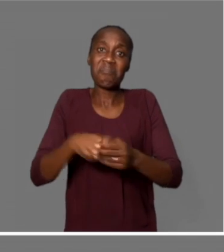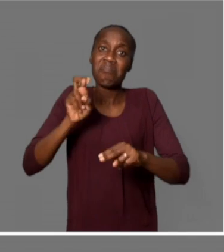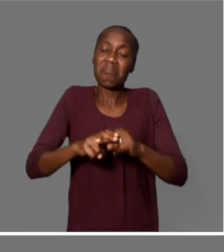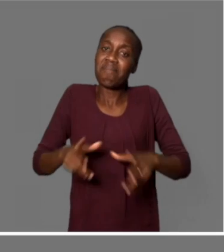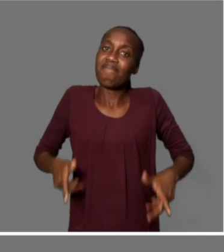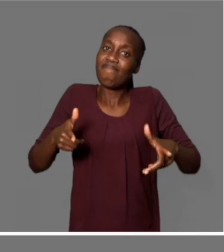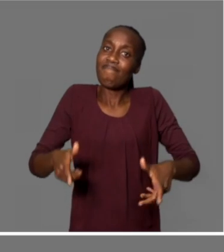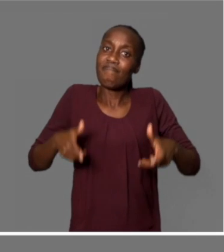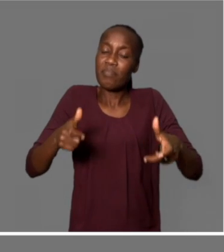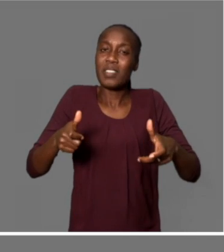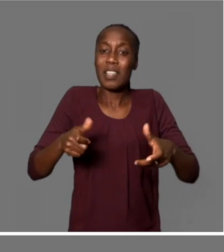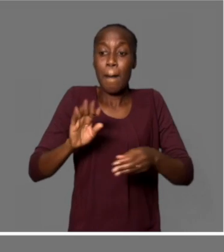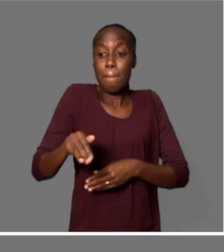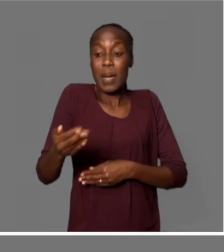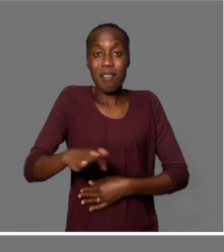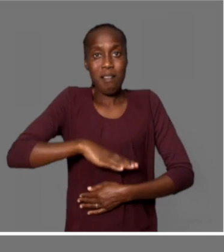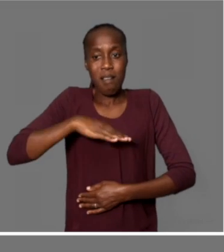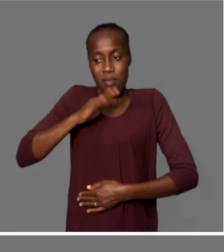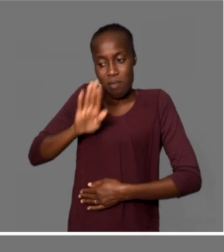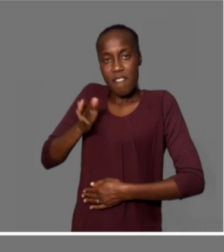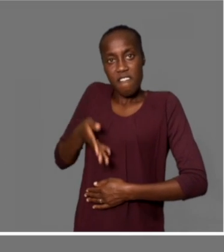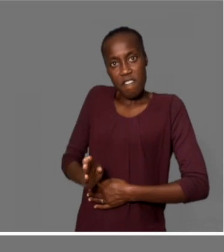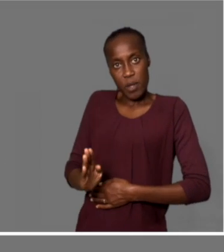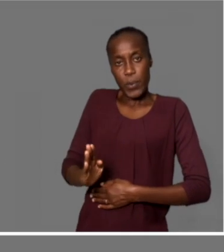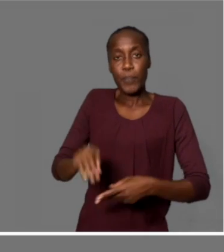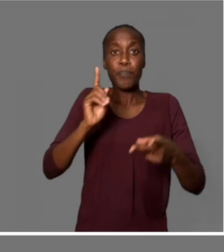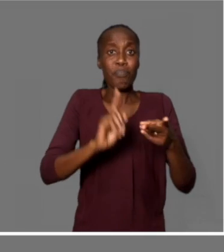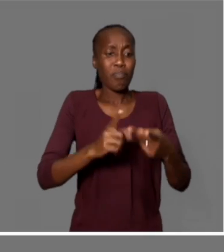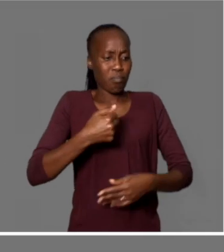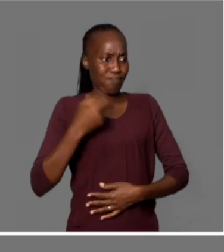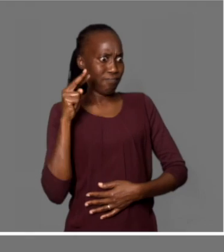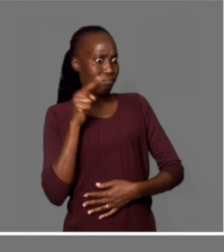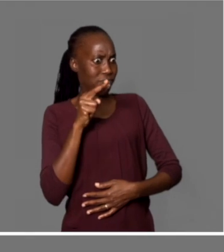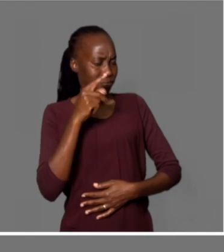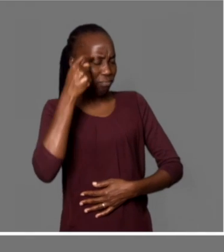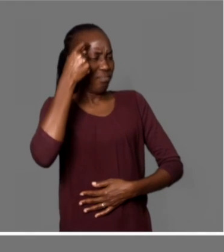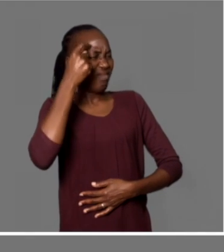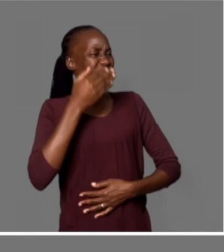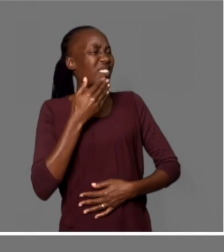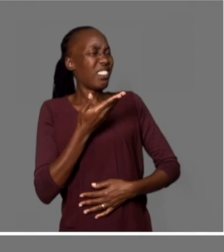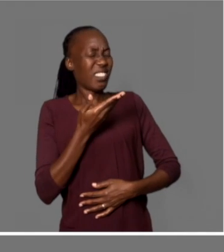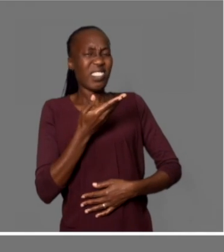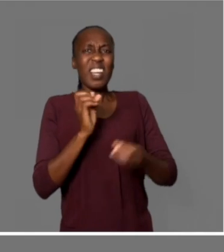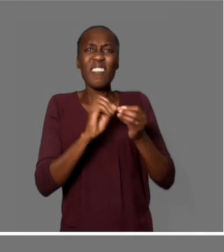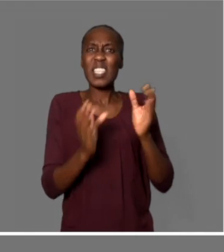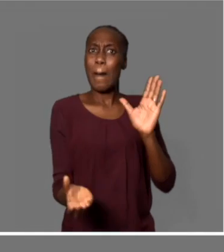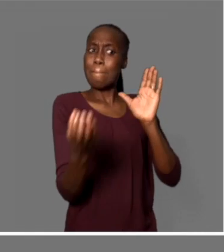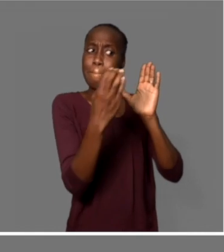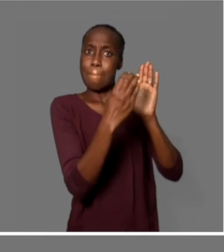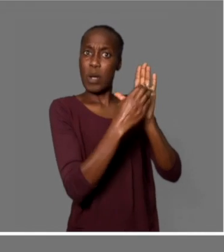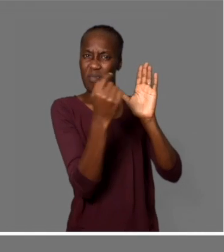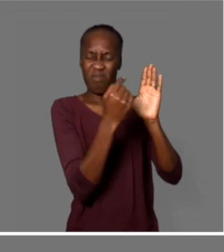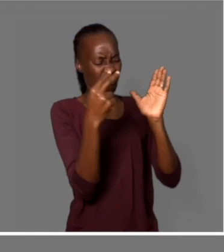Em algum momento, nós recomendamos sempre aos pais, naquilo que podem fazer, claramente que não é mal. E aquela